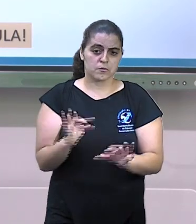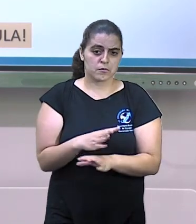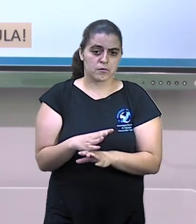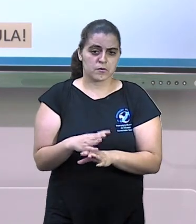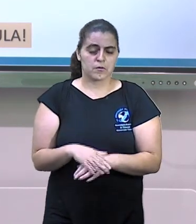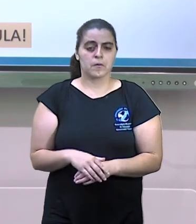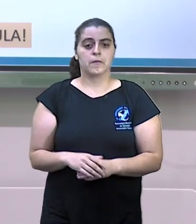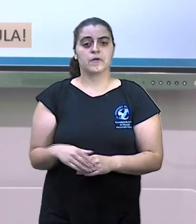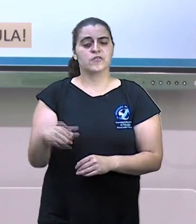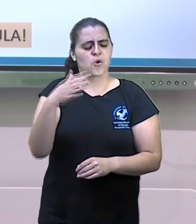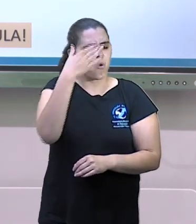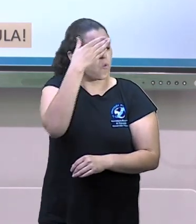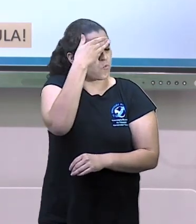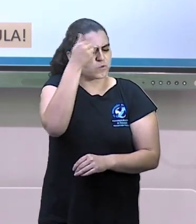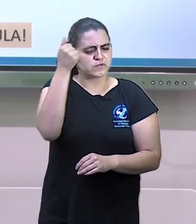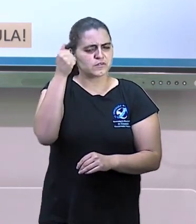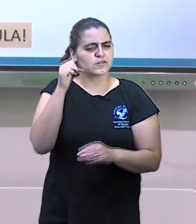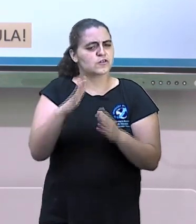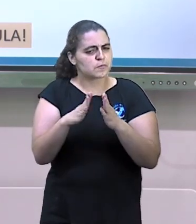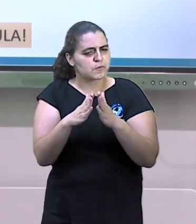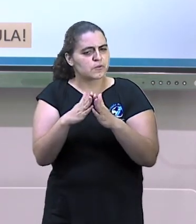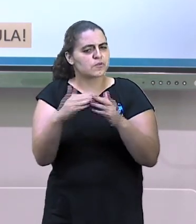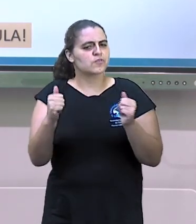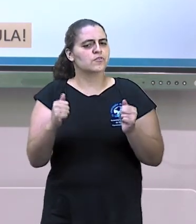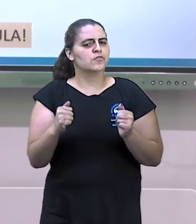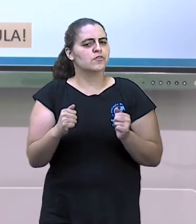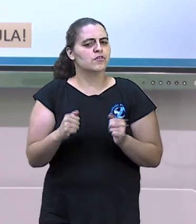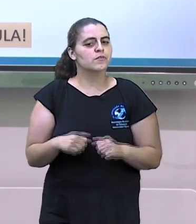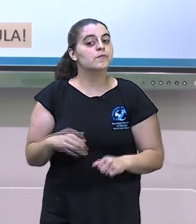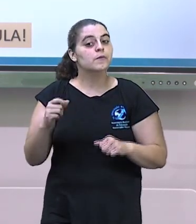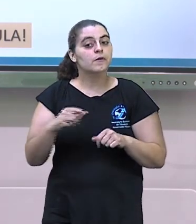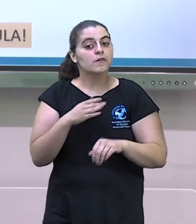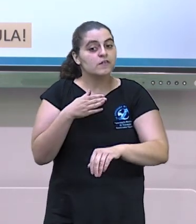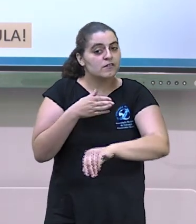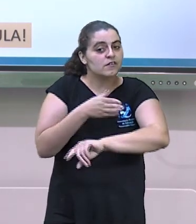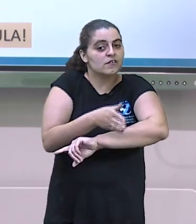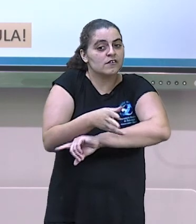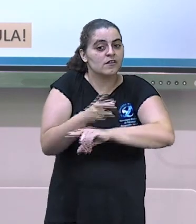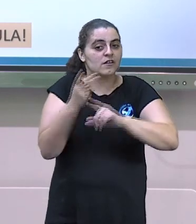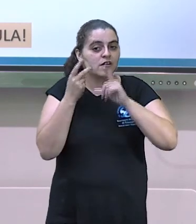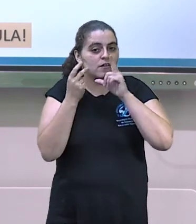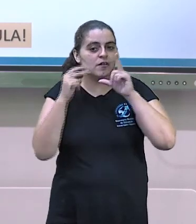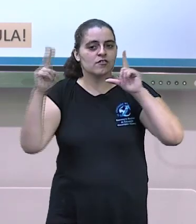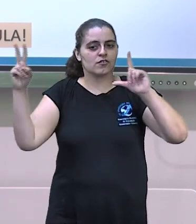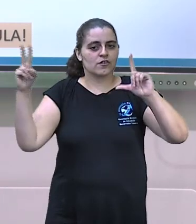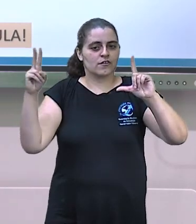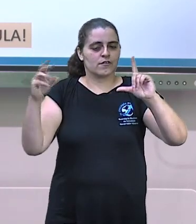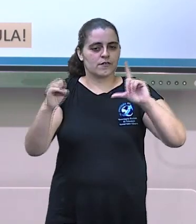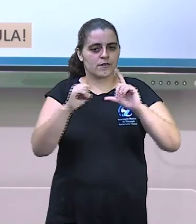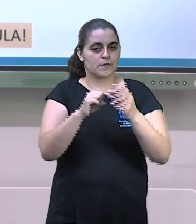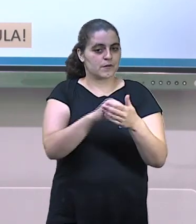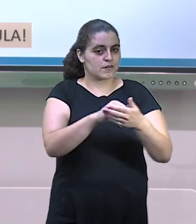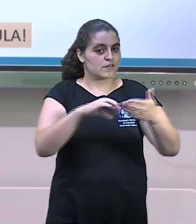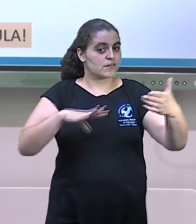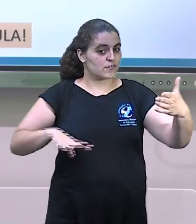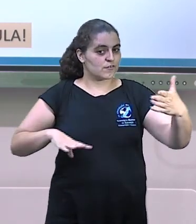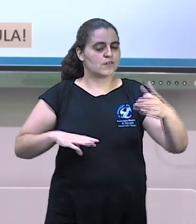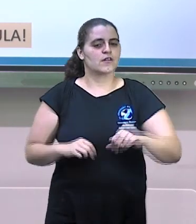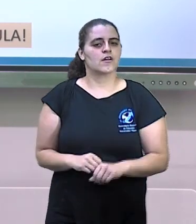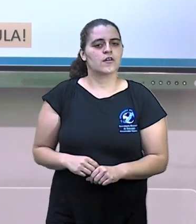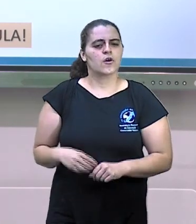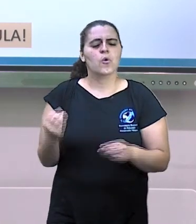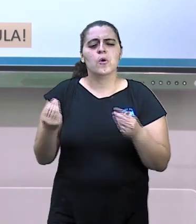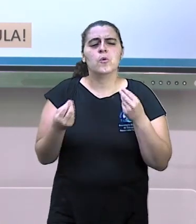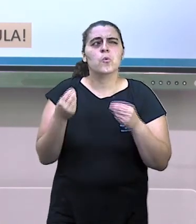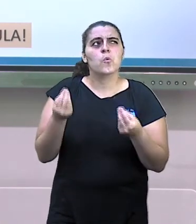Mas não posso deixar de pedir que vocês acessem as nossas atividades na plataforma SMEDGV. Como